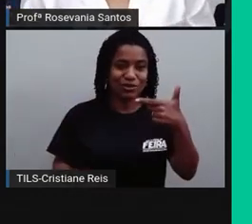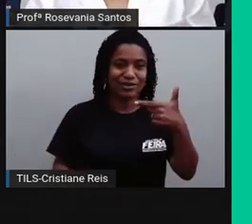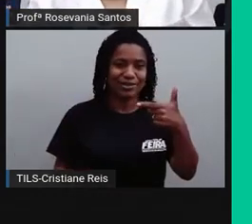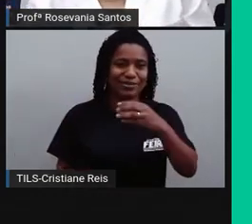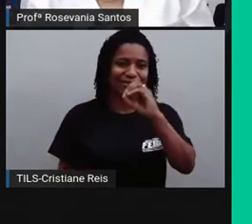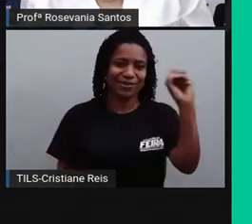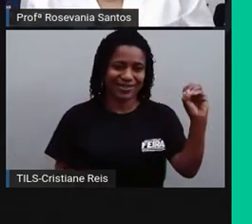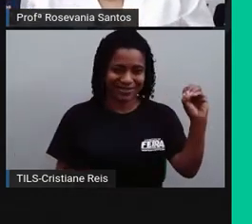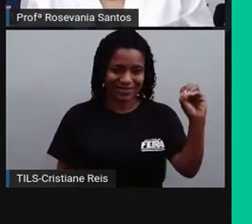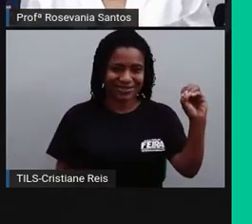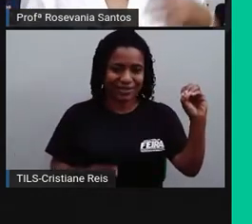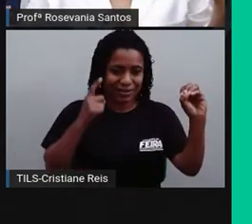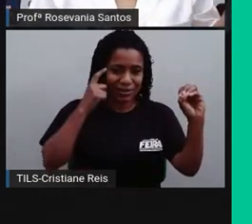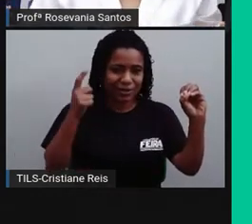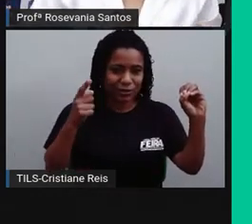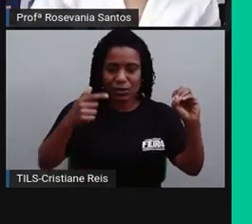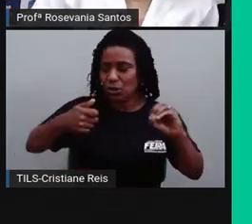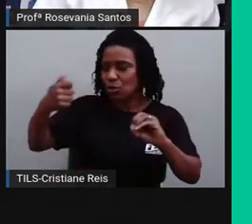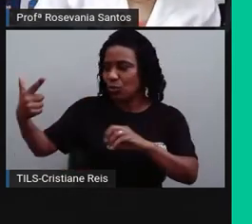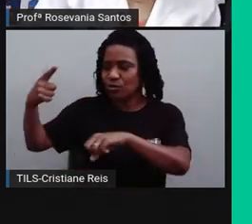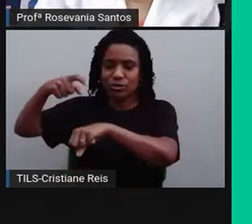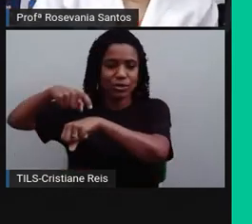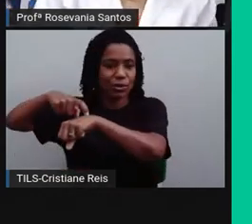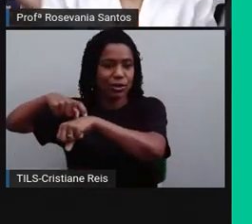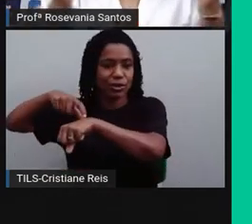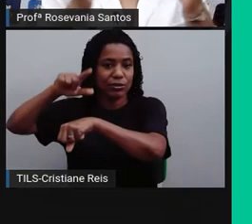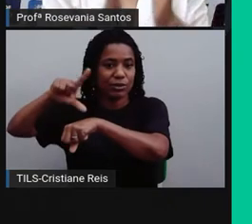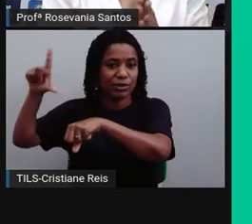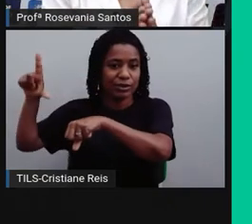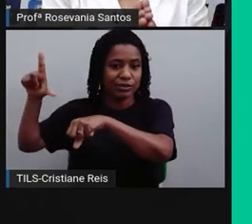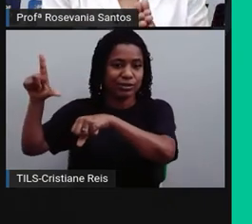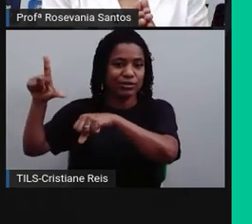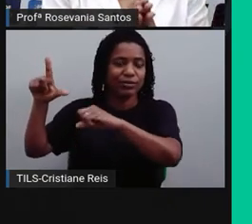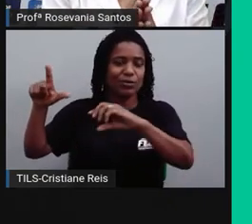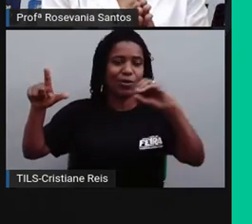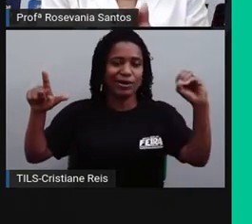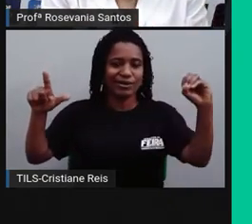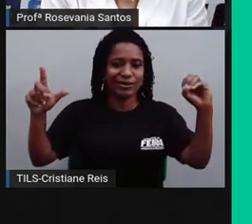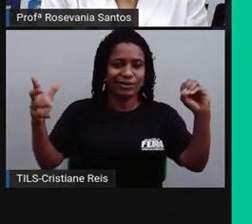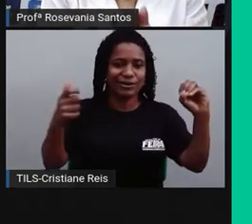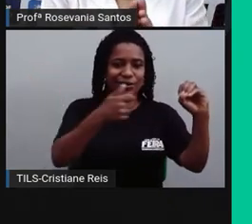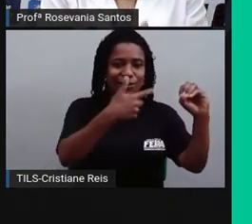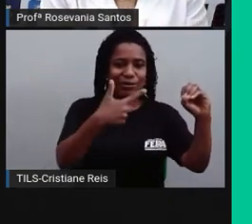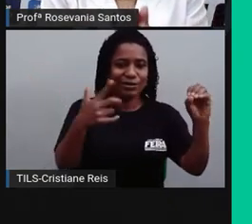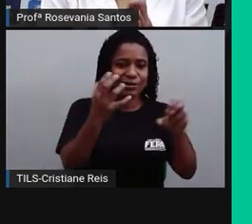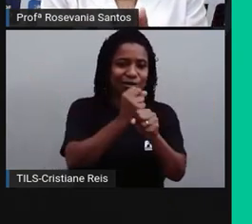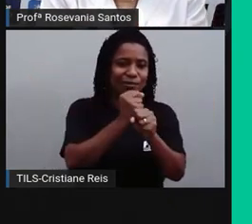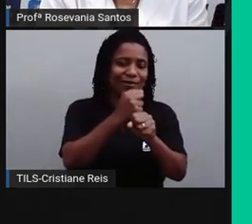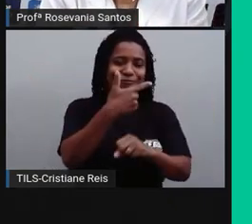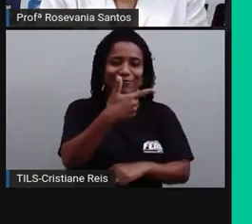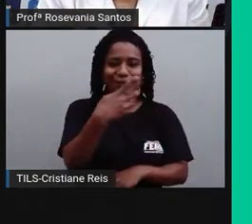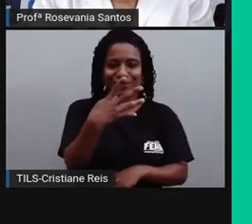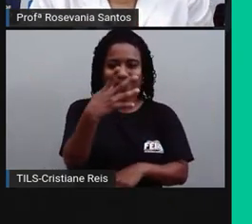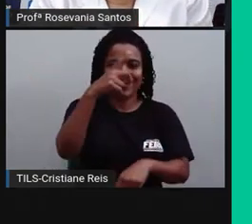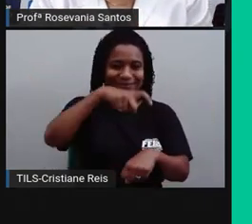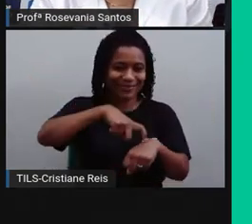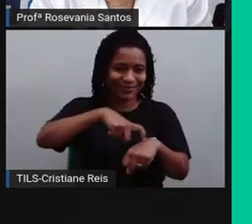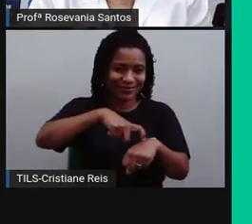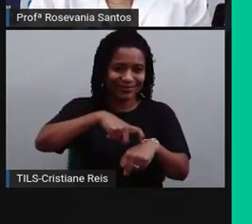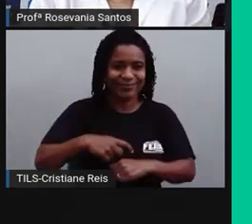Então, as 12 horas do leste com as 12 horas do oeste, dá um total de 24 horas.